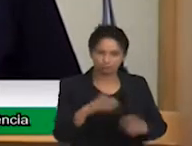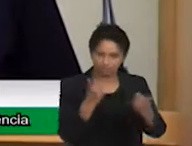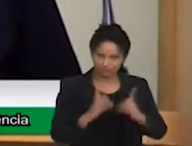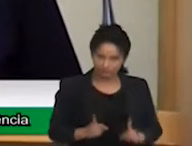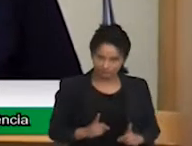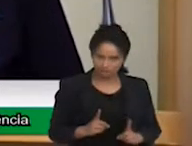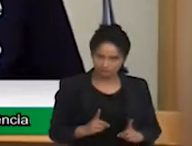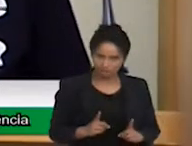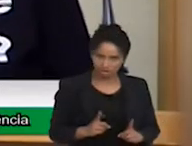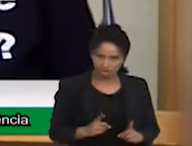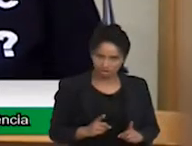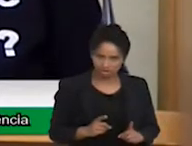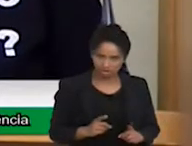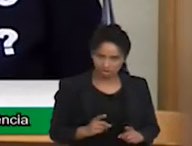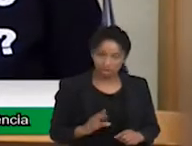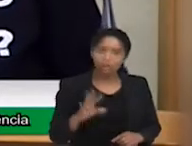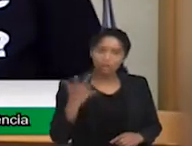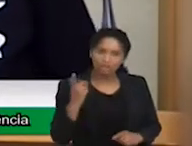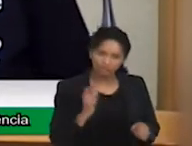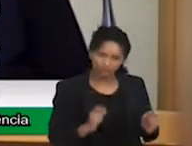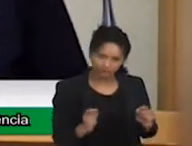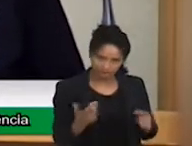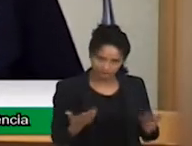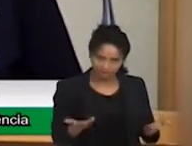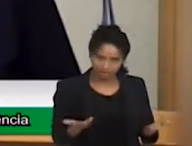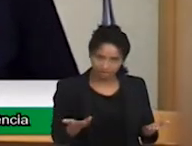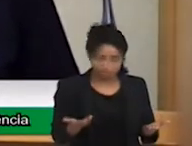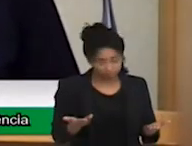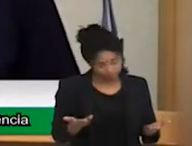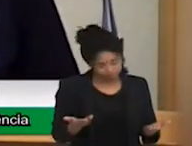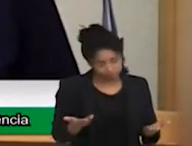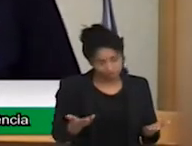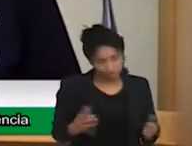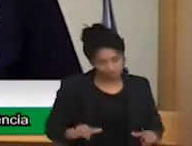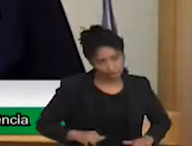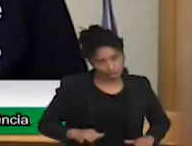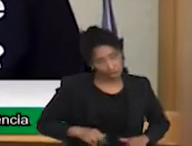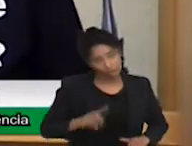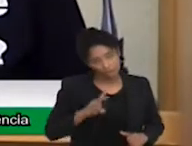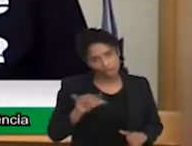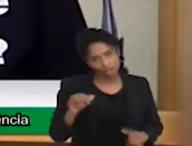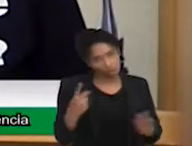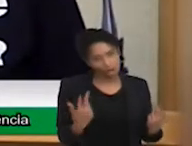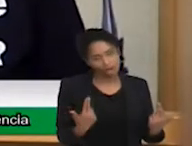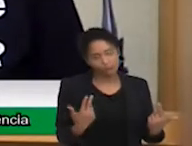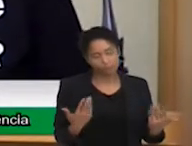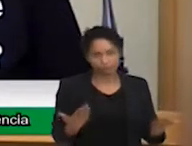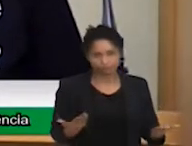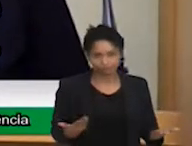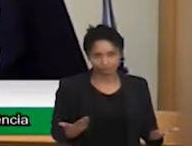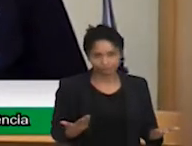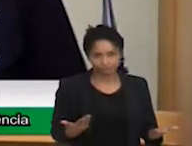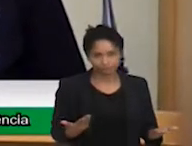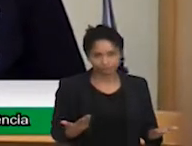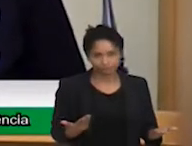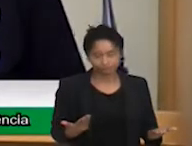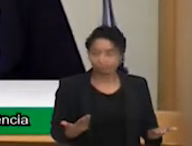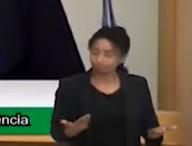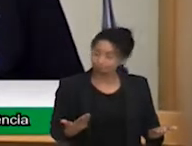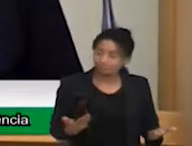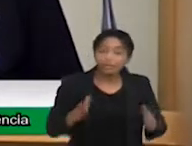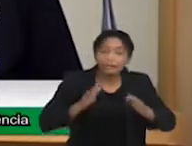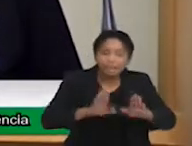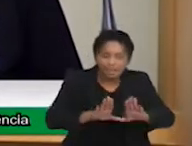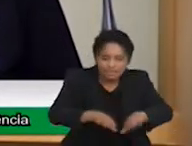Quanto mais periférica a escola, mais a família vive o risco social, mas se negligenciam o direito das